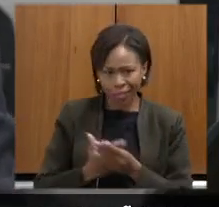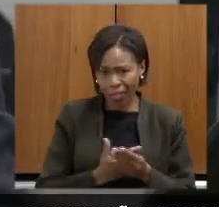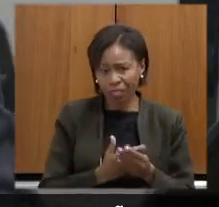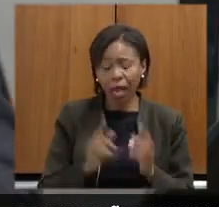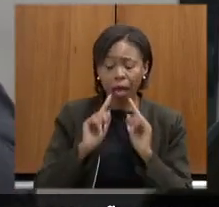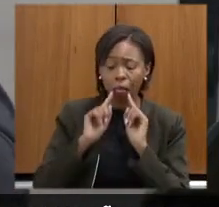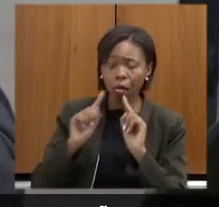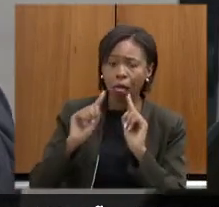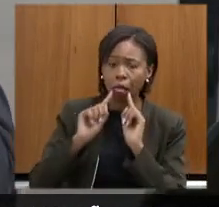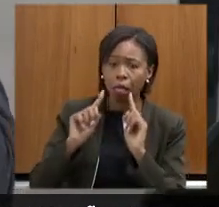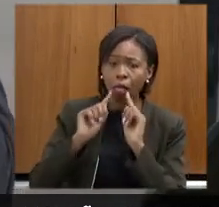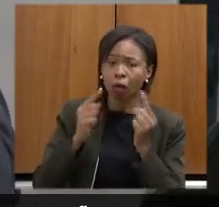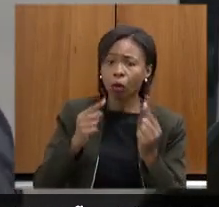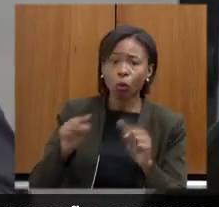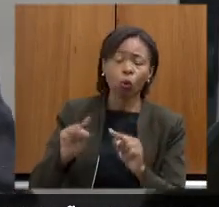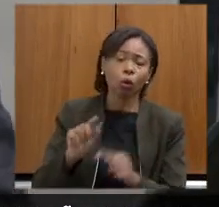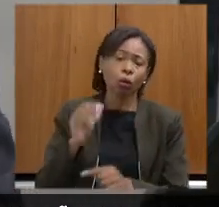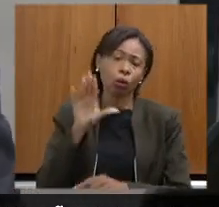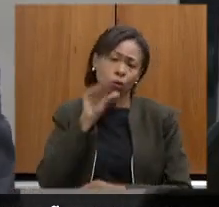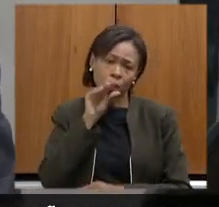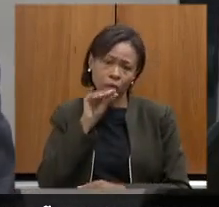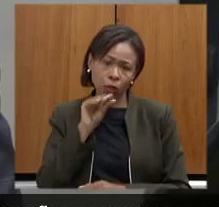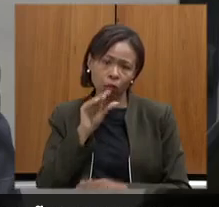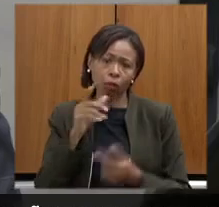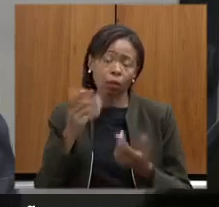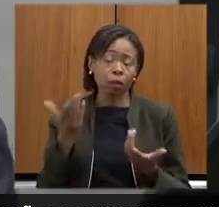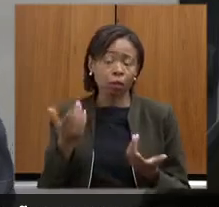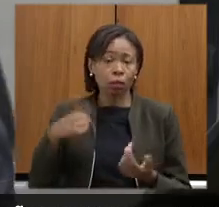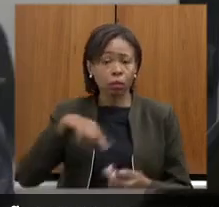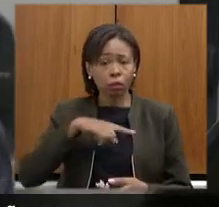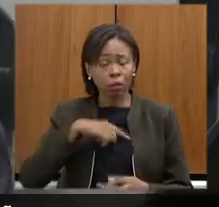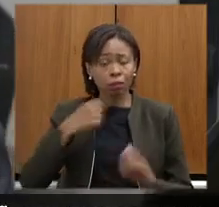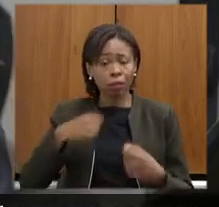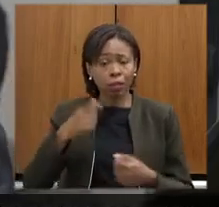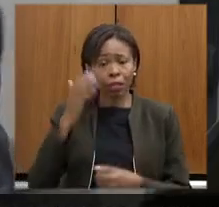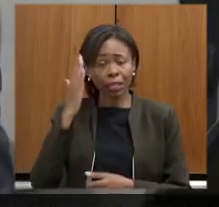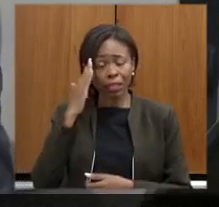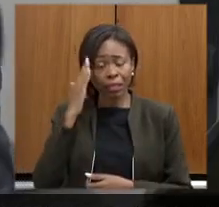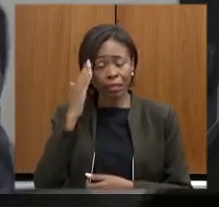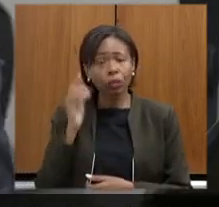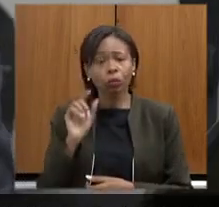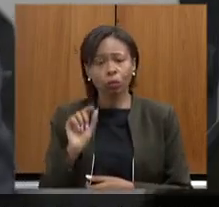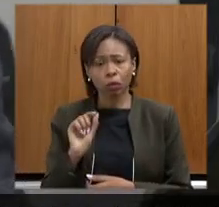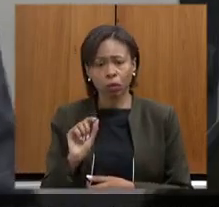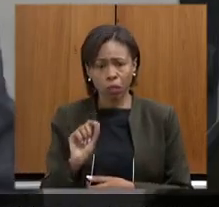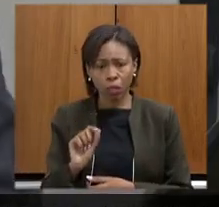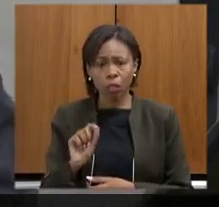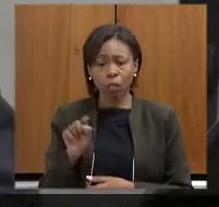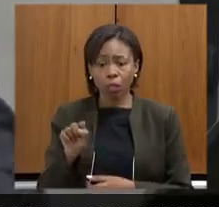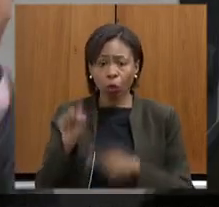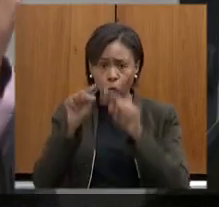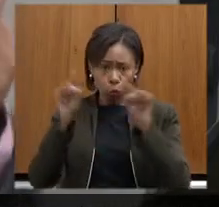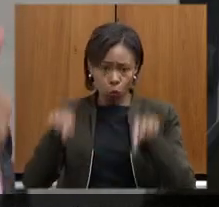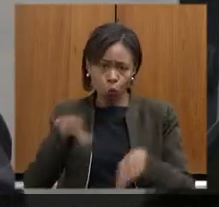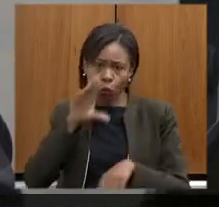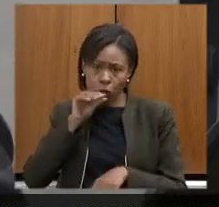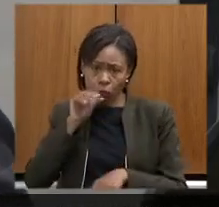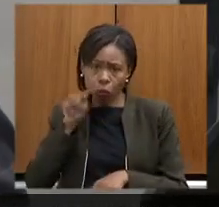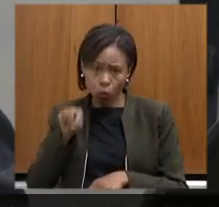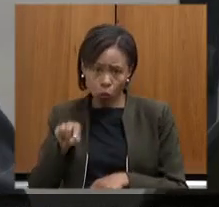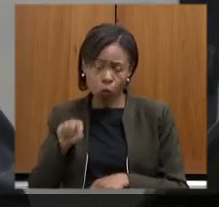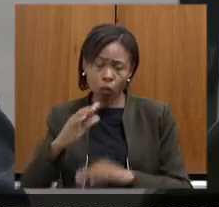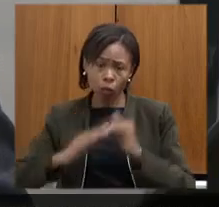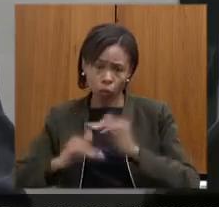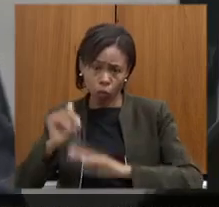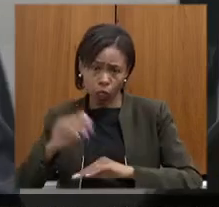critica o servidor é importante nós entendermos que o servidor do meio ambiente o servidor ele está lá fazendo análise